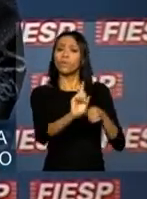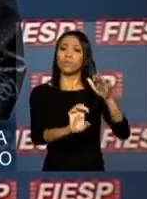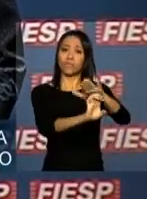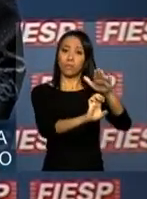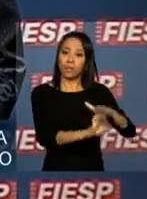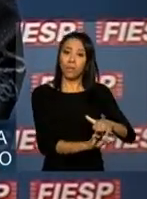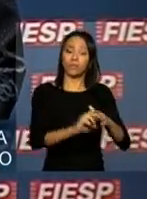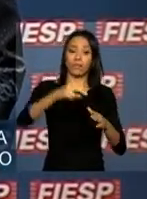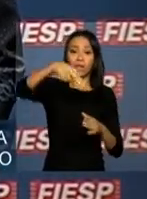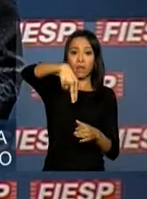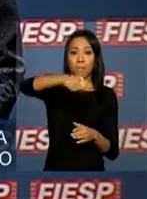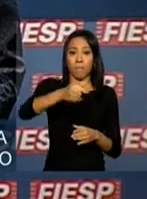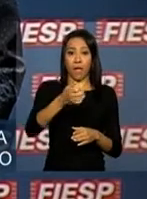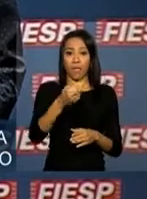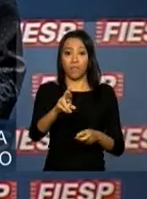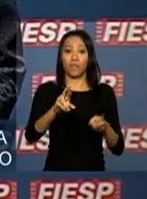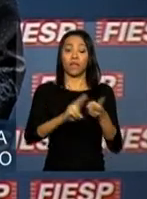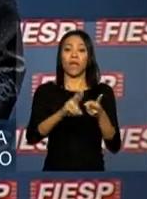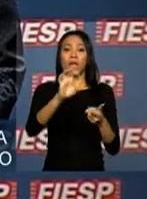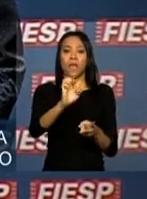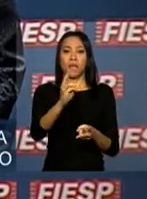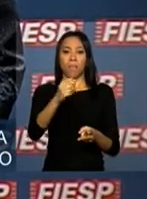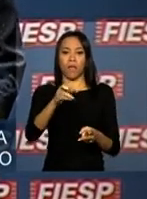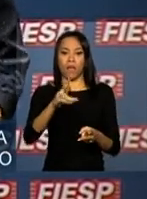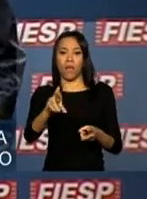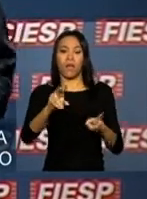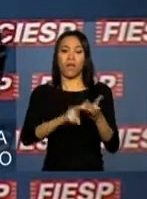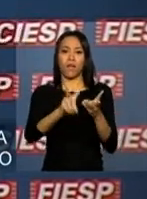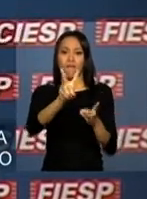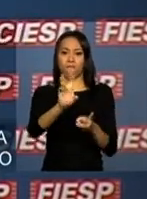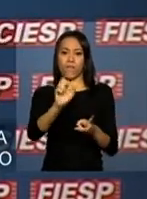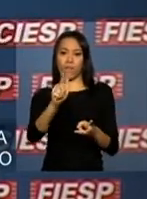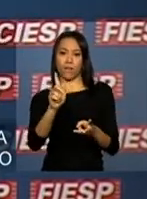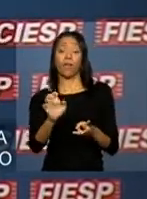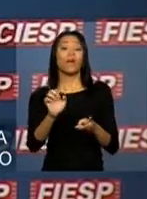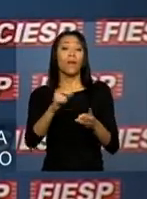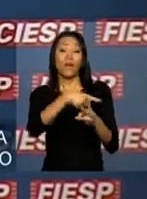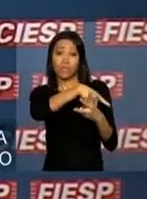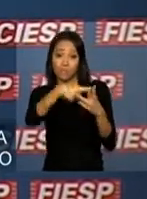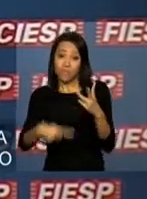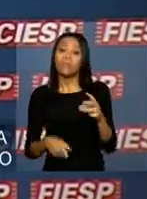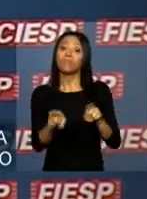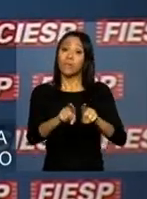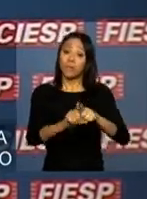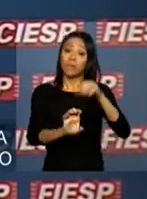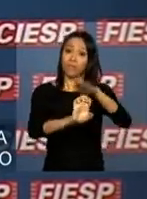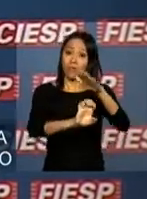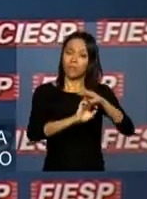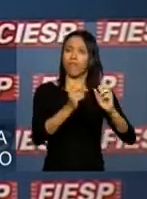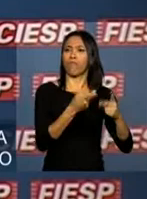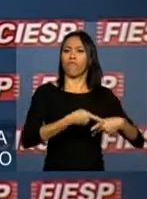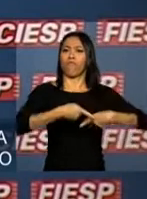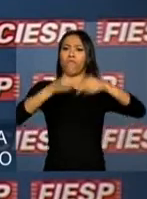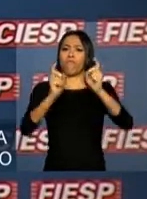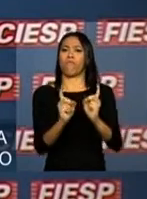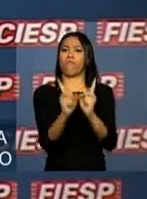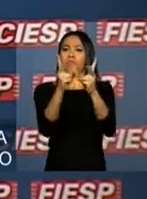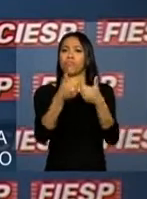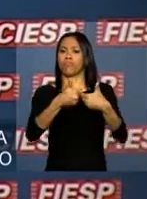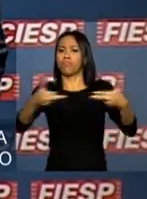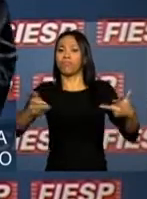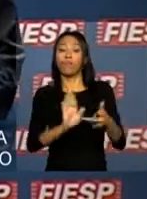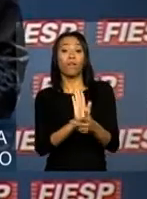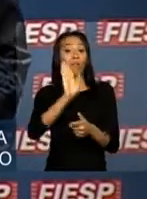como a Marfrig, a Embraer e a WEG, desenvolvem atividades de produção, comercialização e